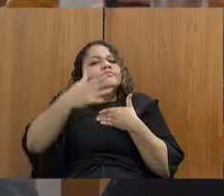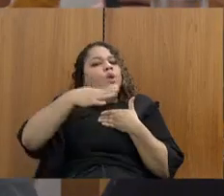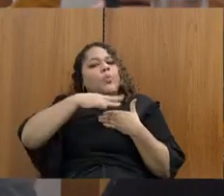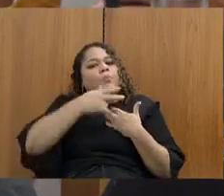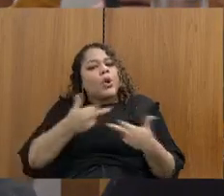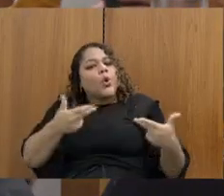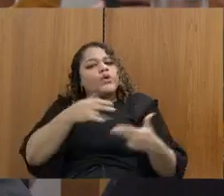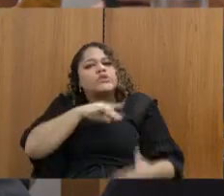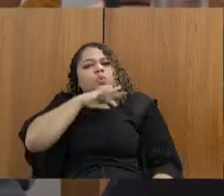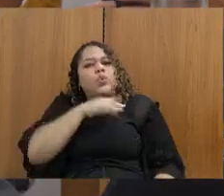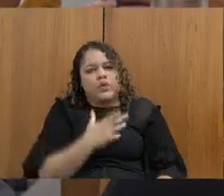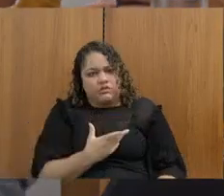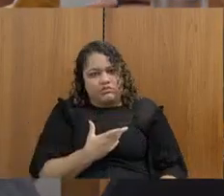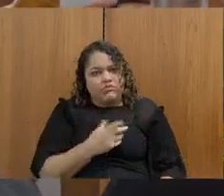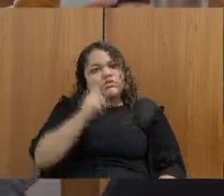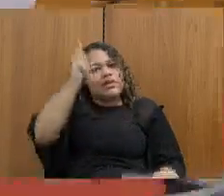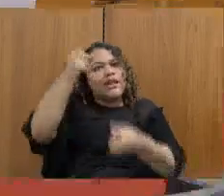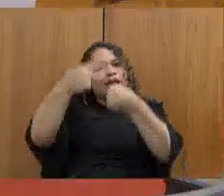de juiz de fora. Sim.